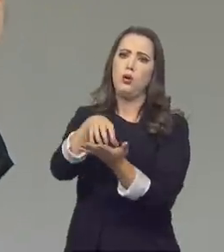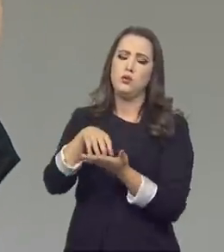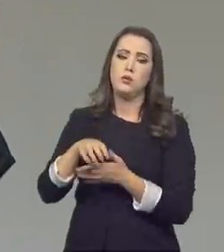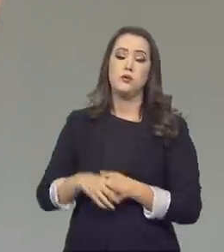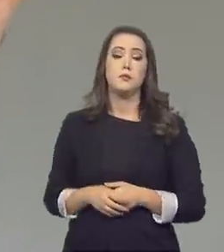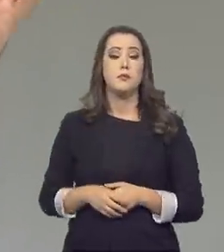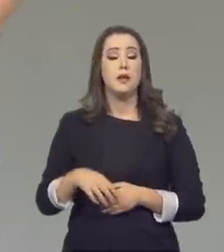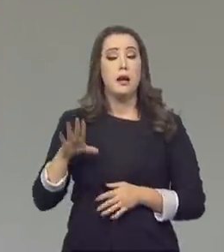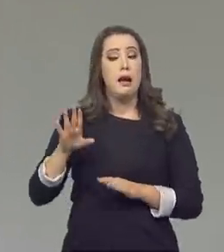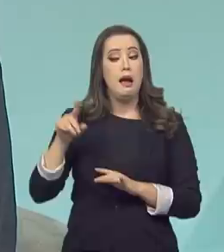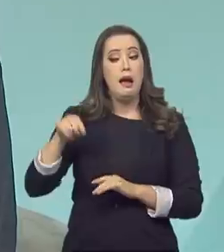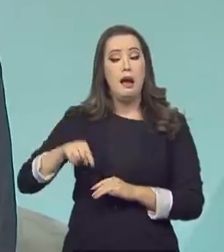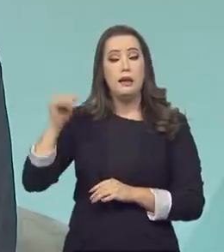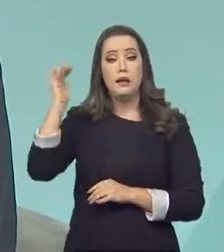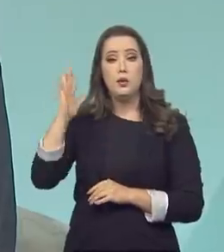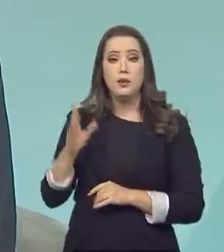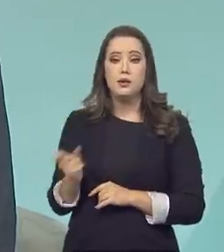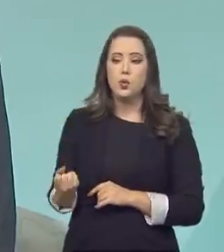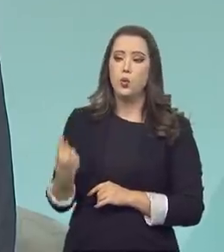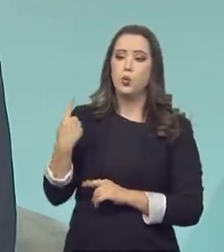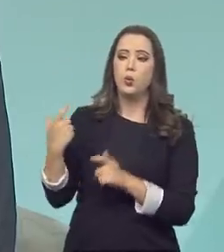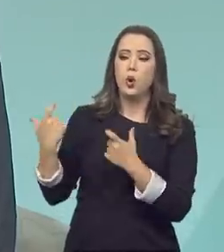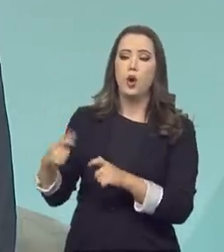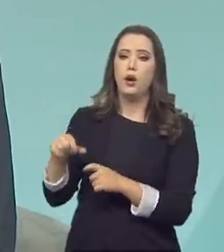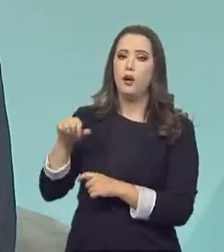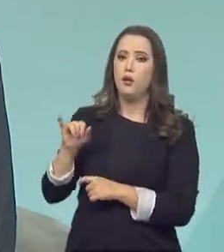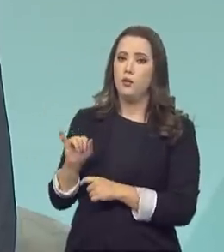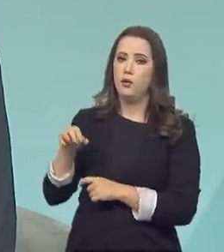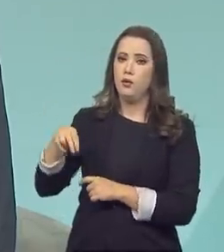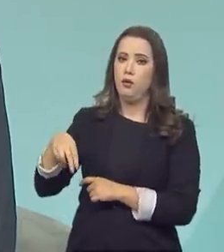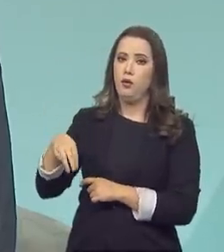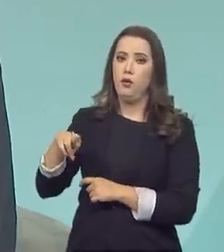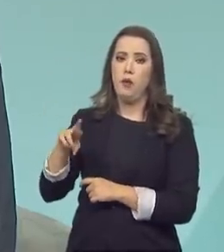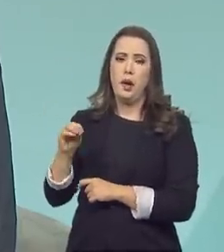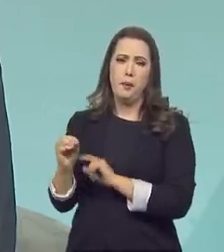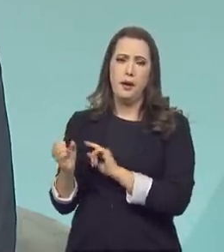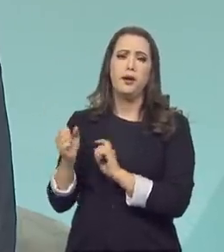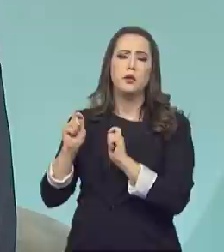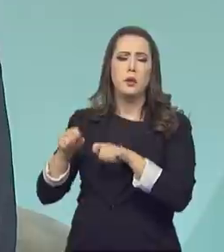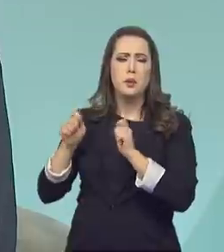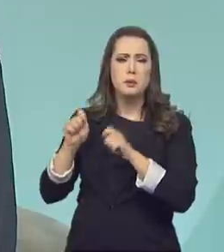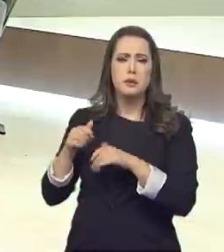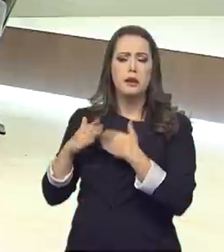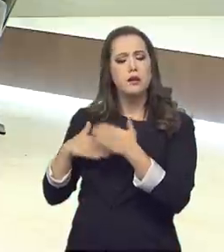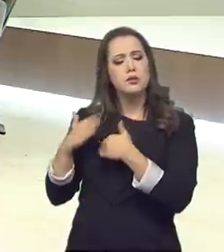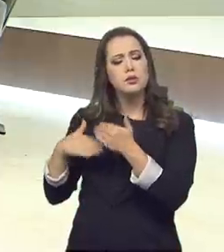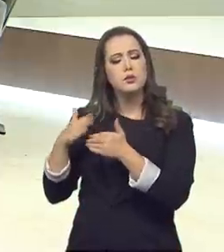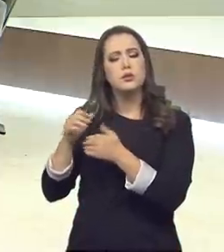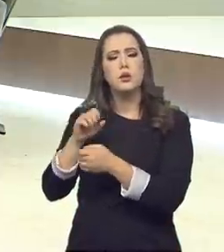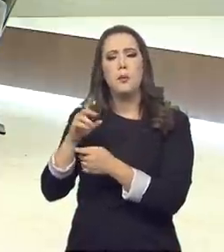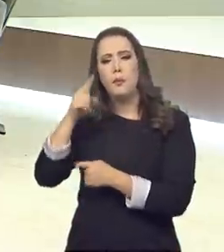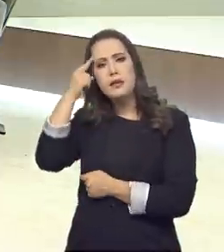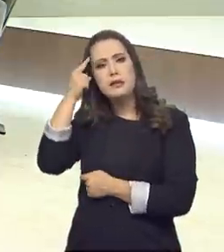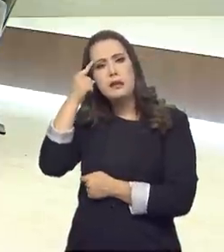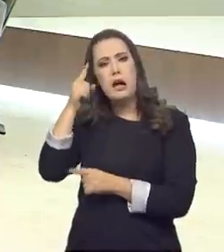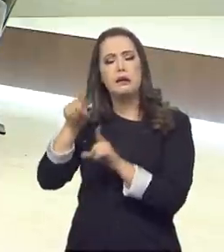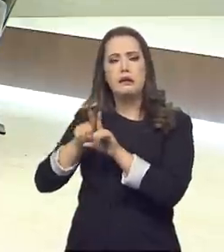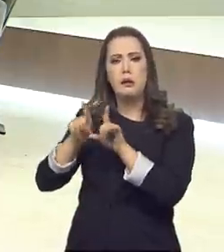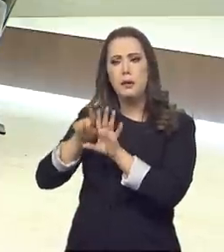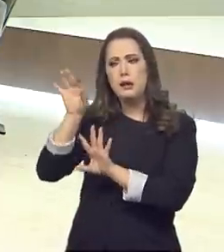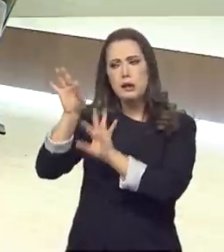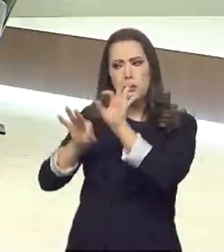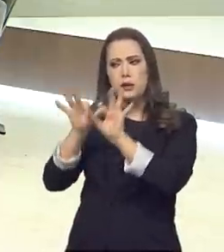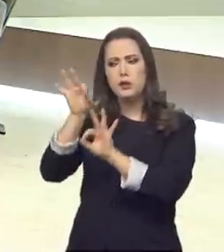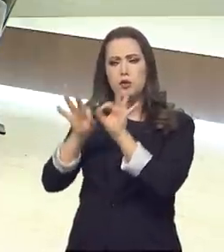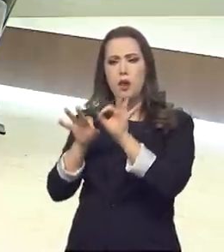essas funções estarem todas concentradas no Inmetro, de uma certa forma, você tem uma sustentabilidade também nessa estrutura organizacional,